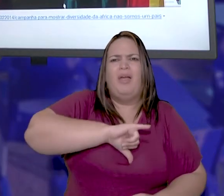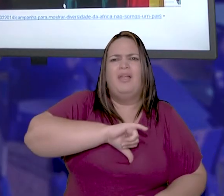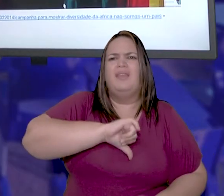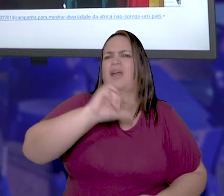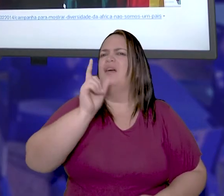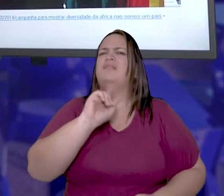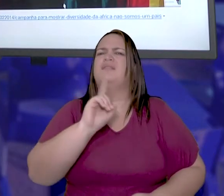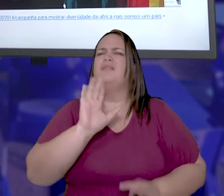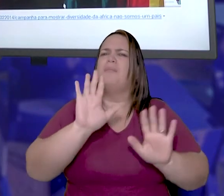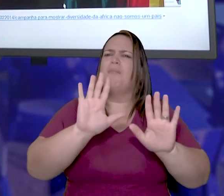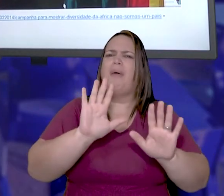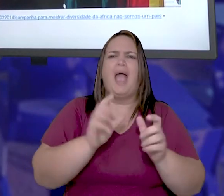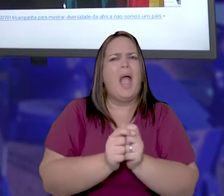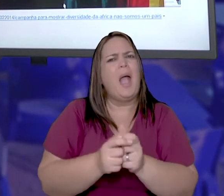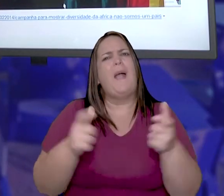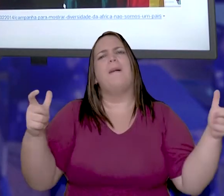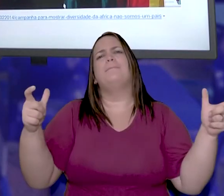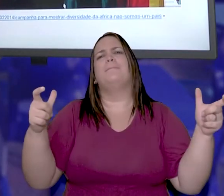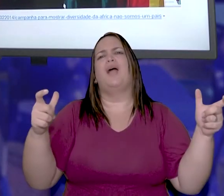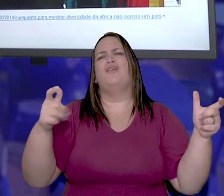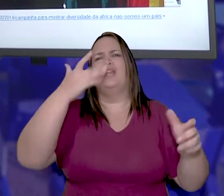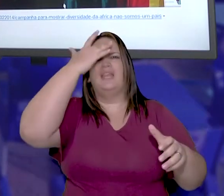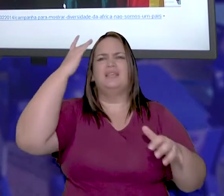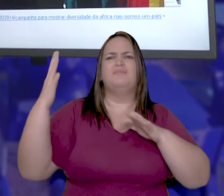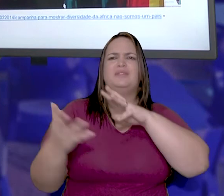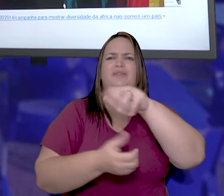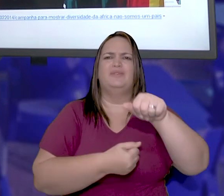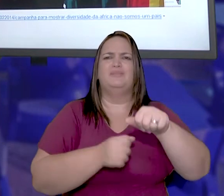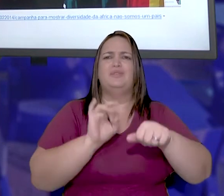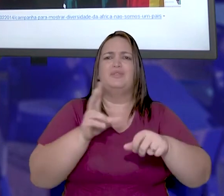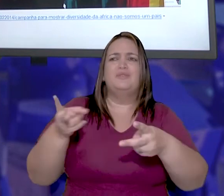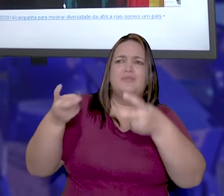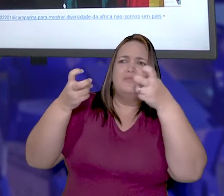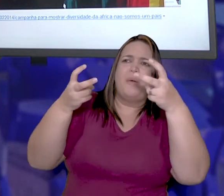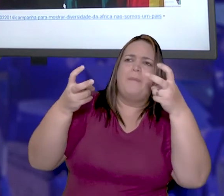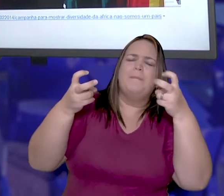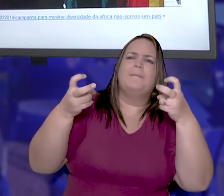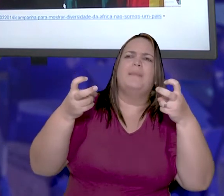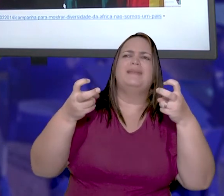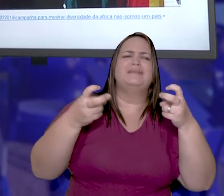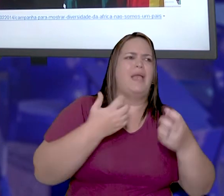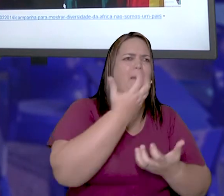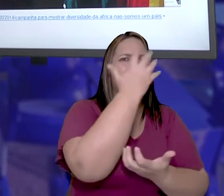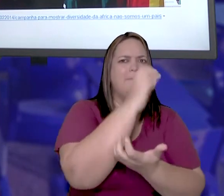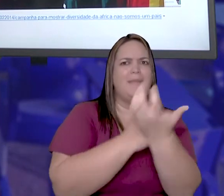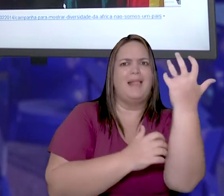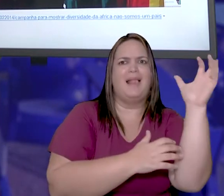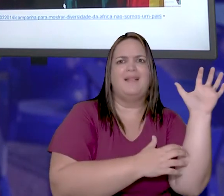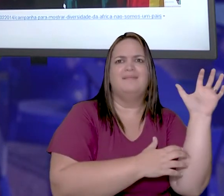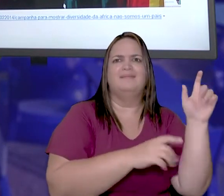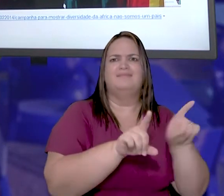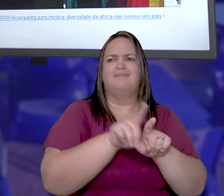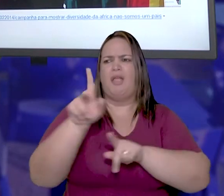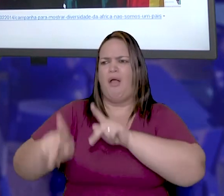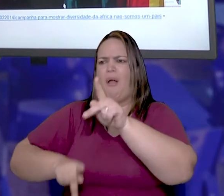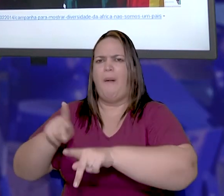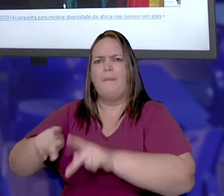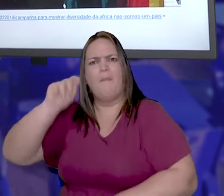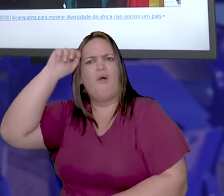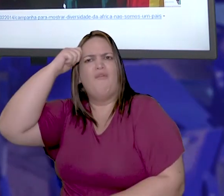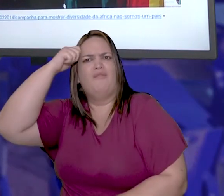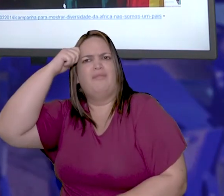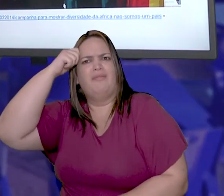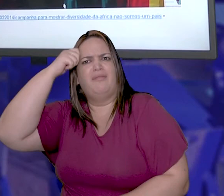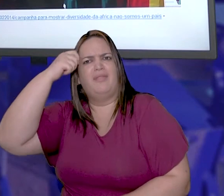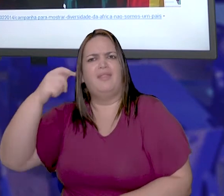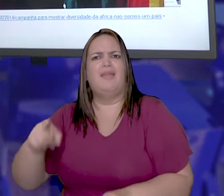visão, não poderíamos dizer negativa, mas boa parte da população mundial só enxerga a África